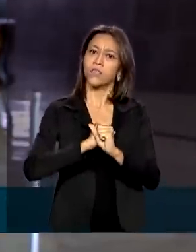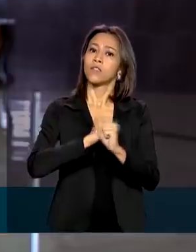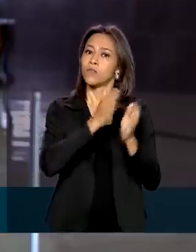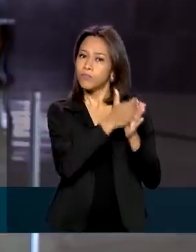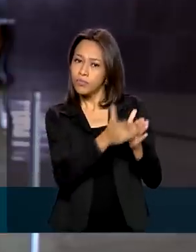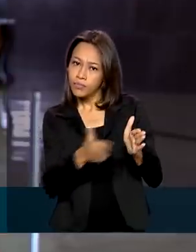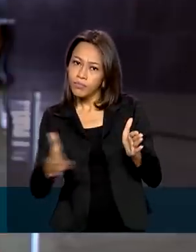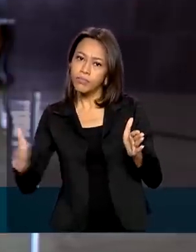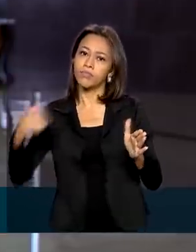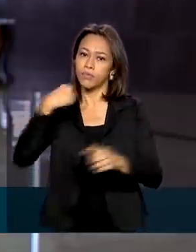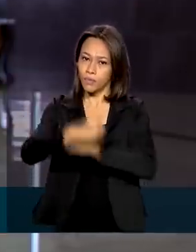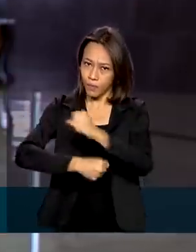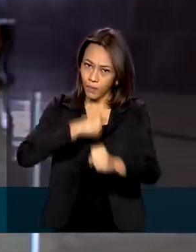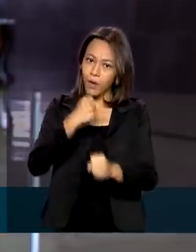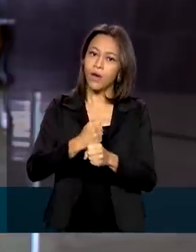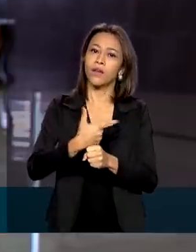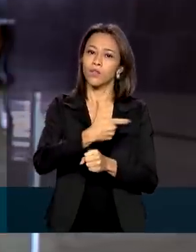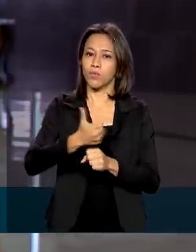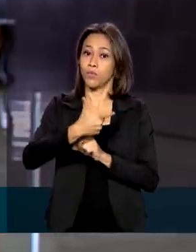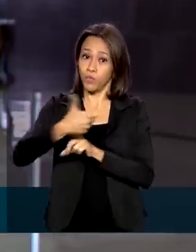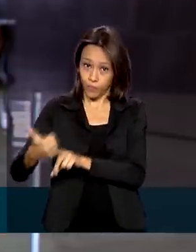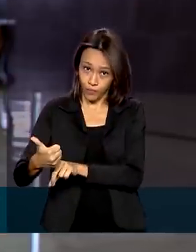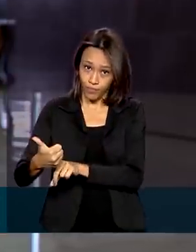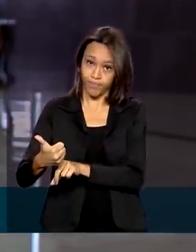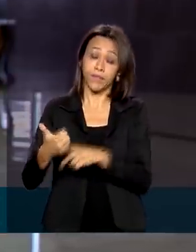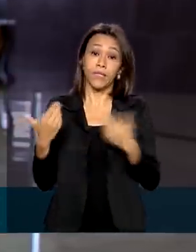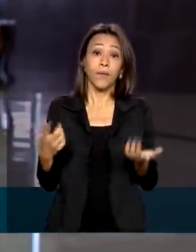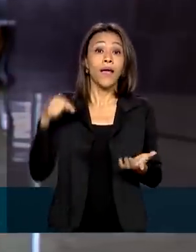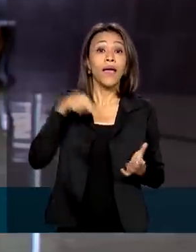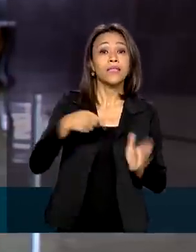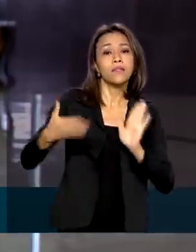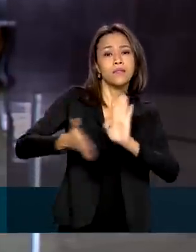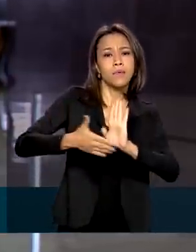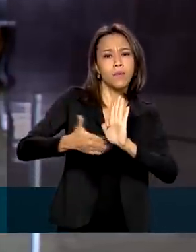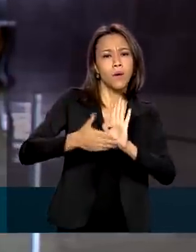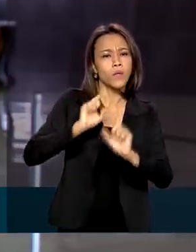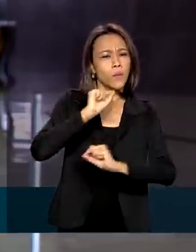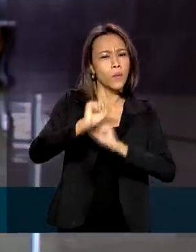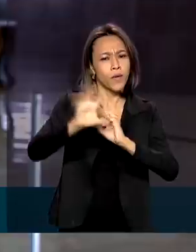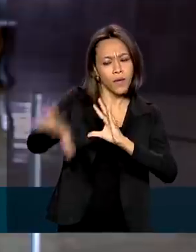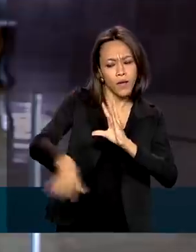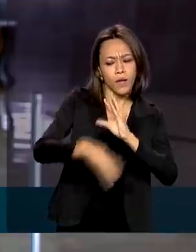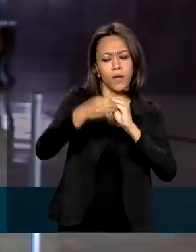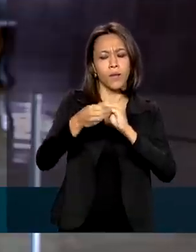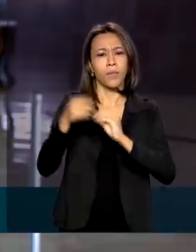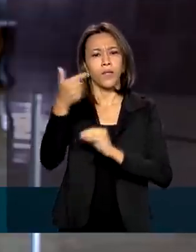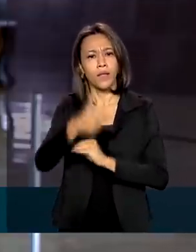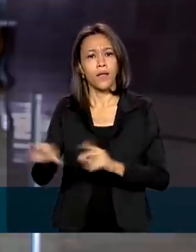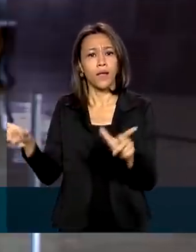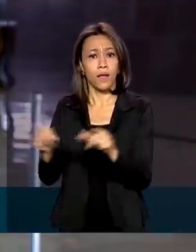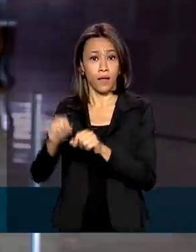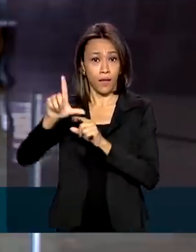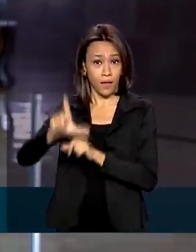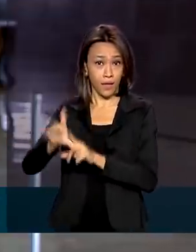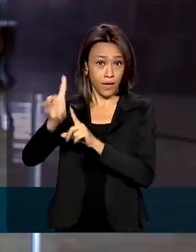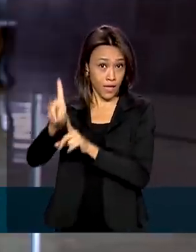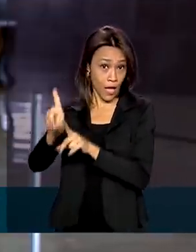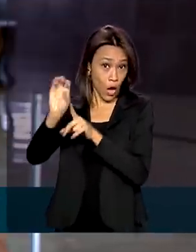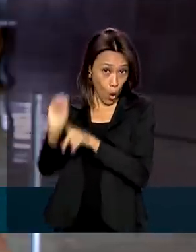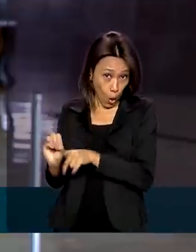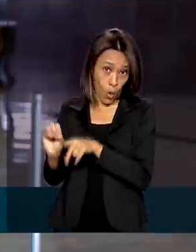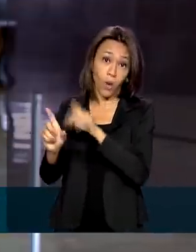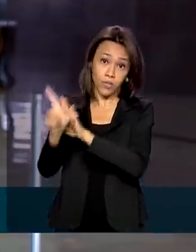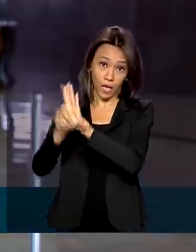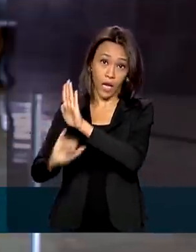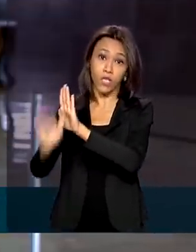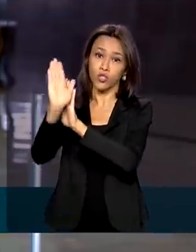despesas e receitas previstas para o ano que vem. Essa proposta deve complementar a lei de diretrizes orçamentárias, que é a LDO,